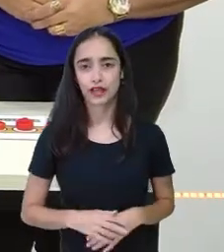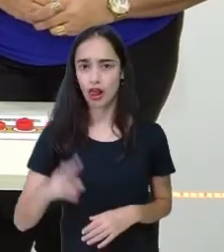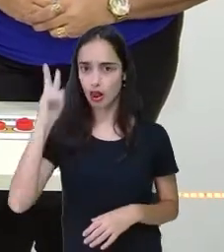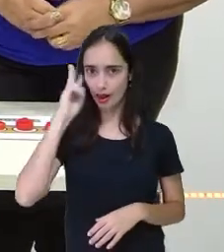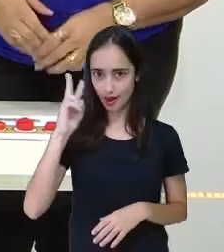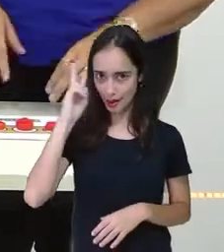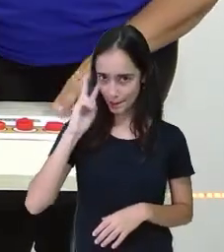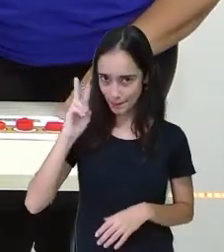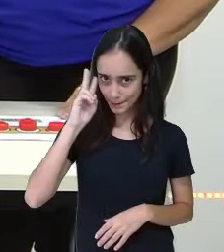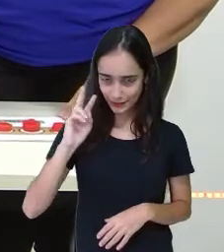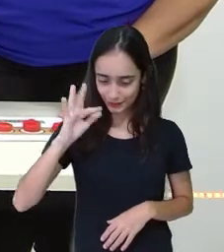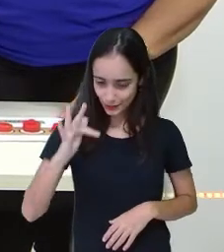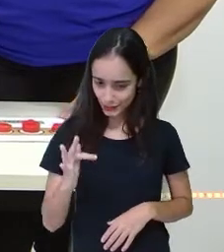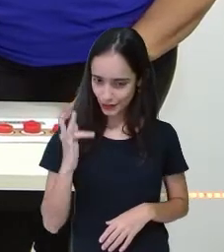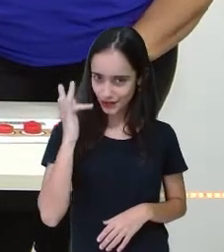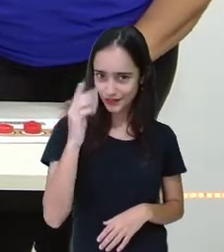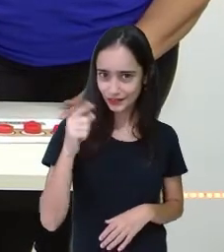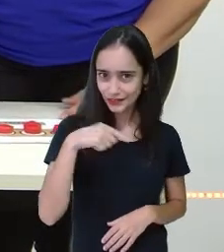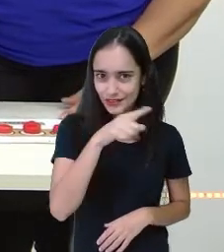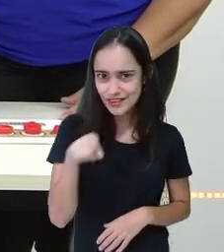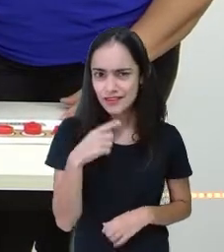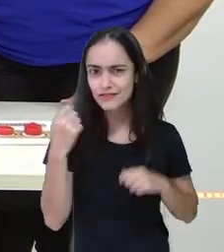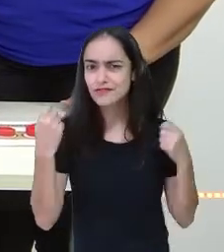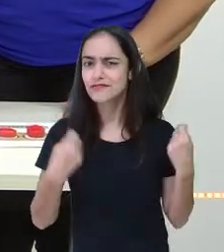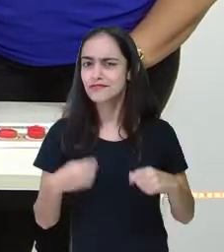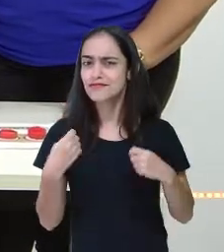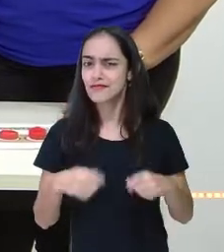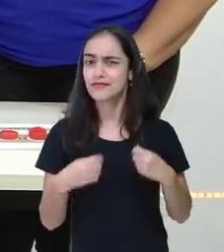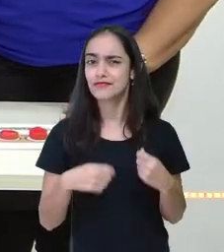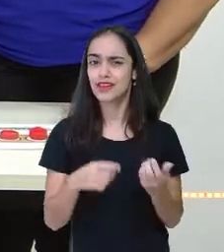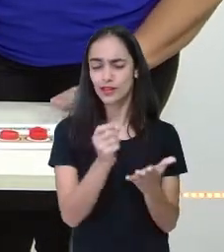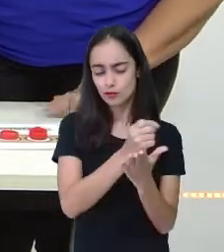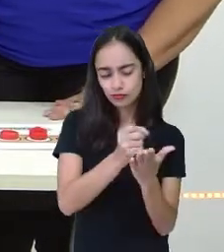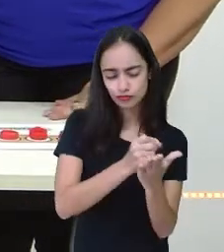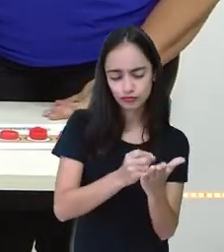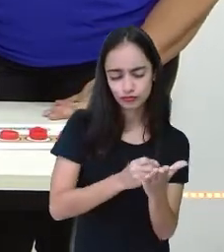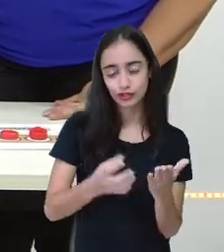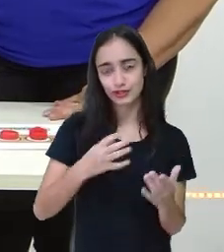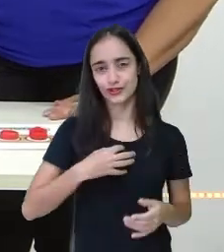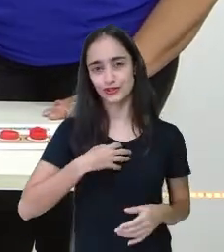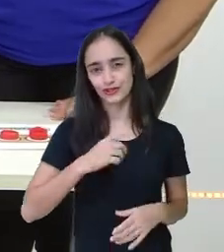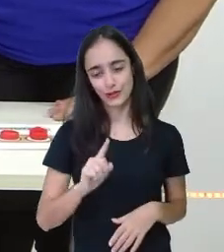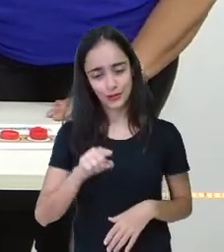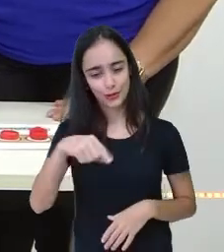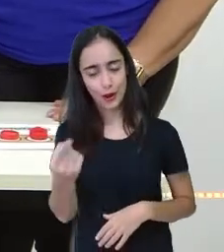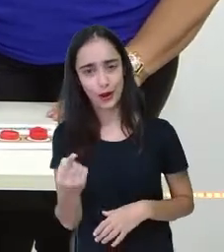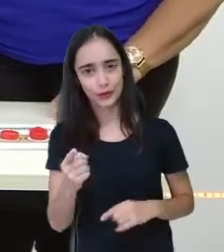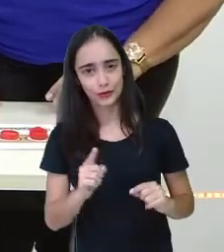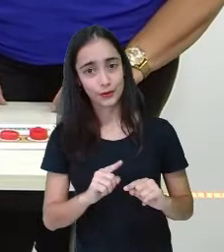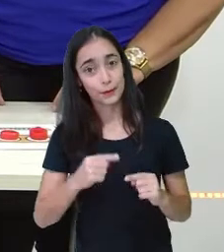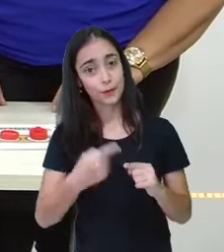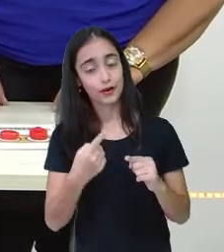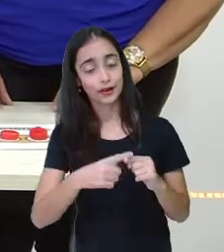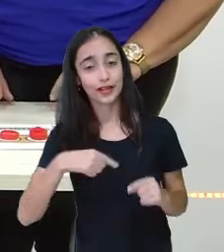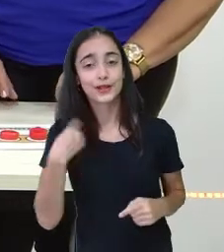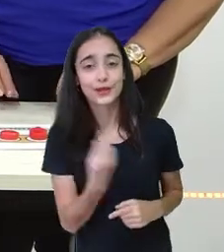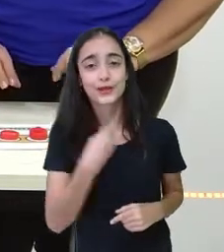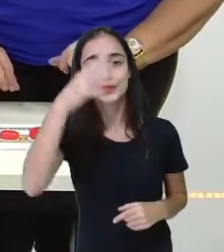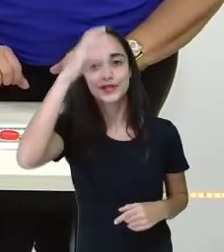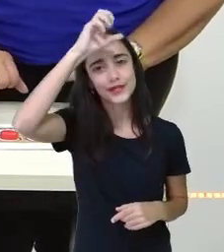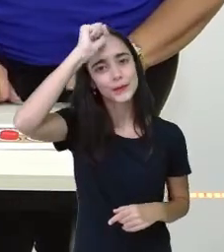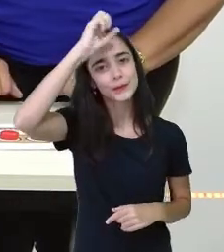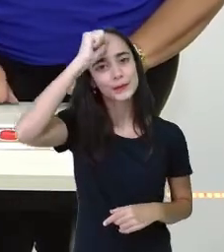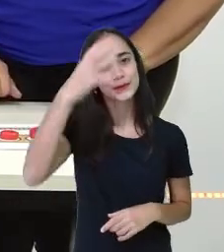medida que você vai amadurecendo, você vai precisar registrar de outra maneira. A gente aprende da forma mais fácil e depois vai dificultando um